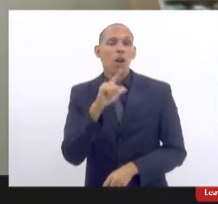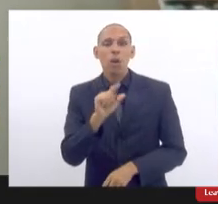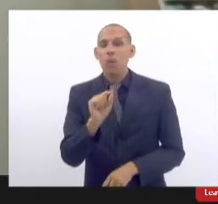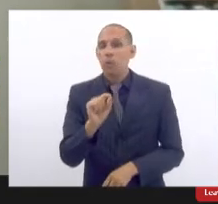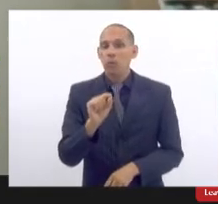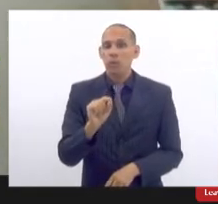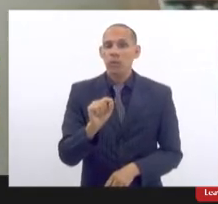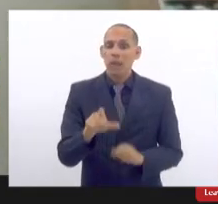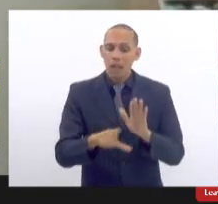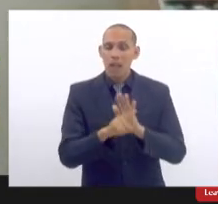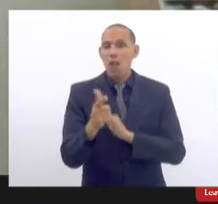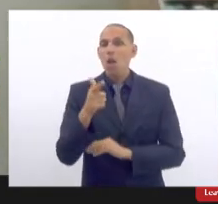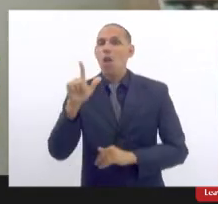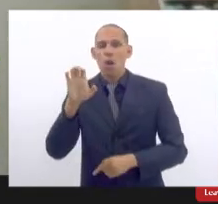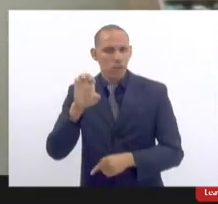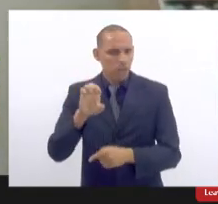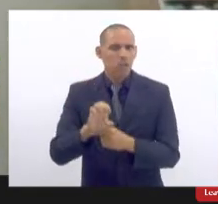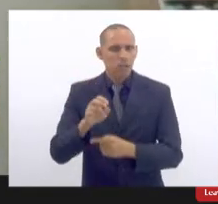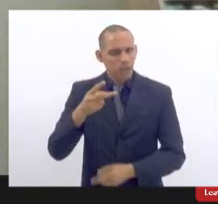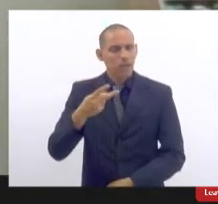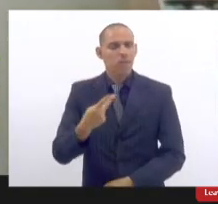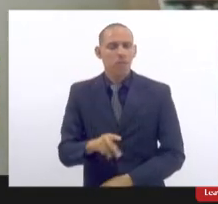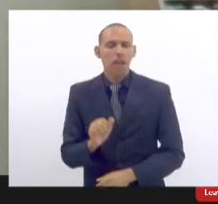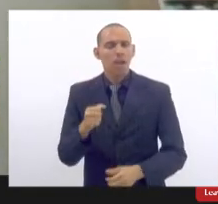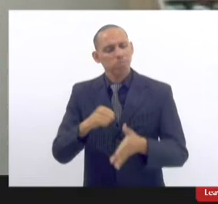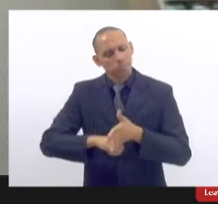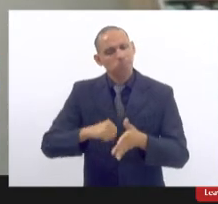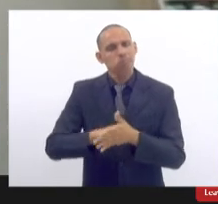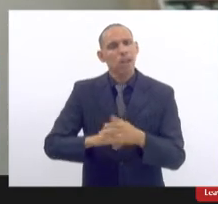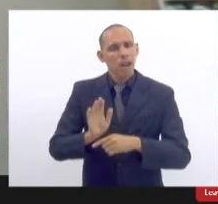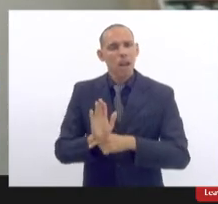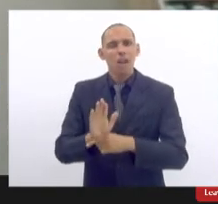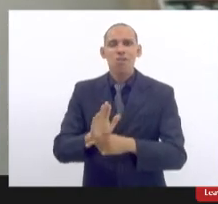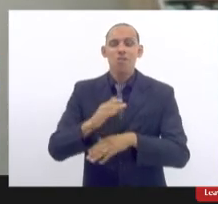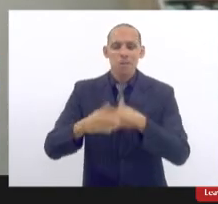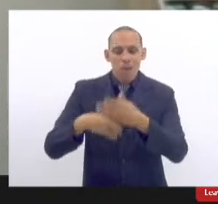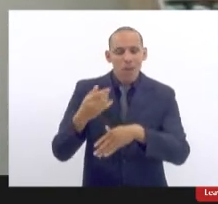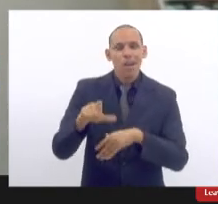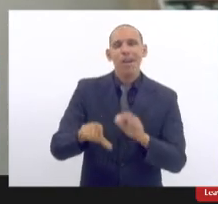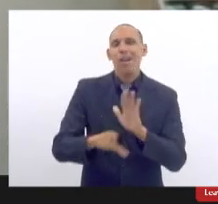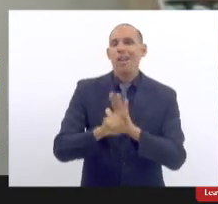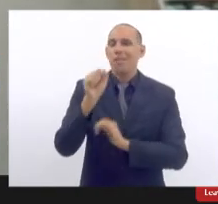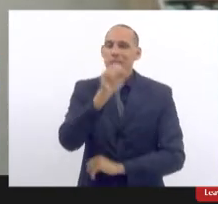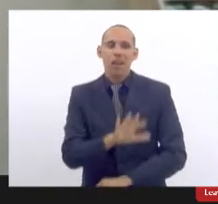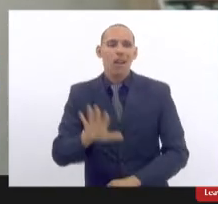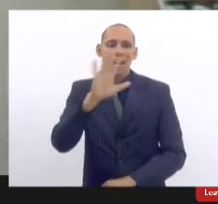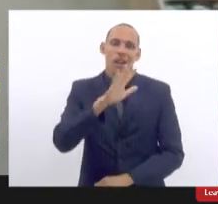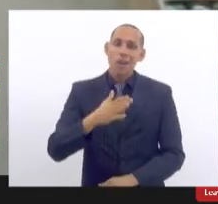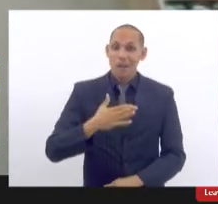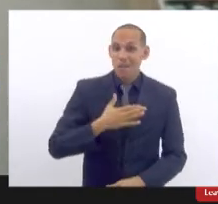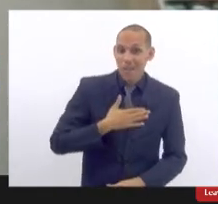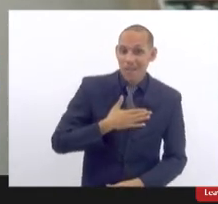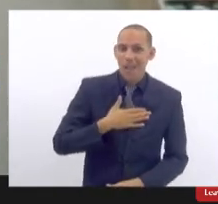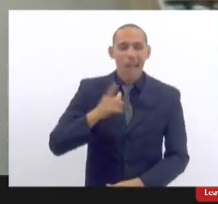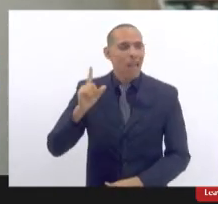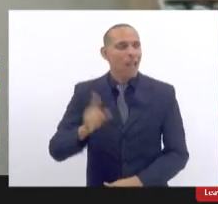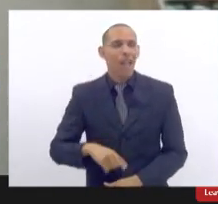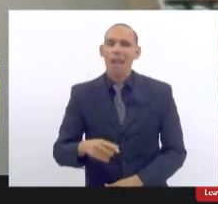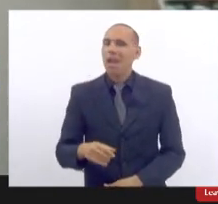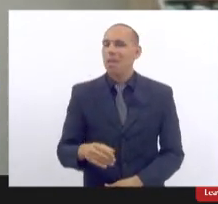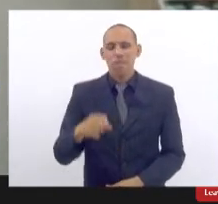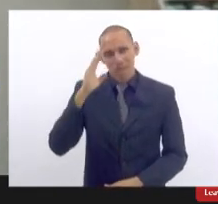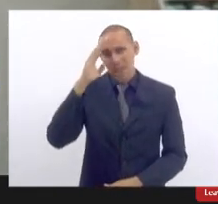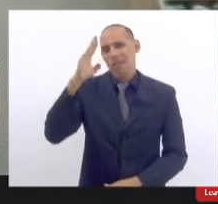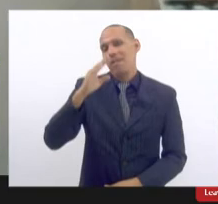outras leis estaduais e com certeza a gente batalhar para ter uma lei nacional que para mim seria o mais ideal no